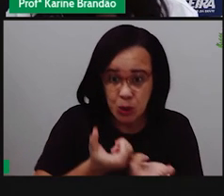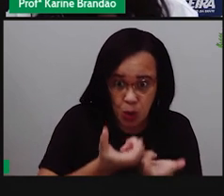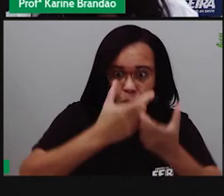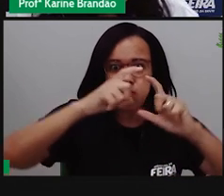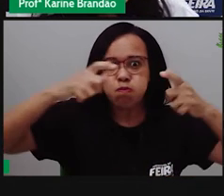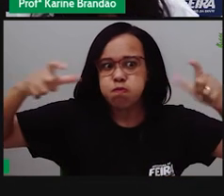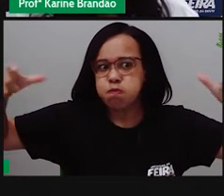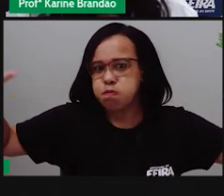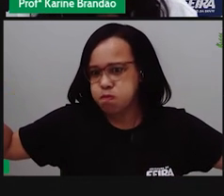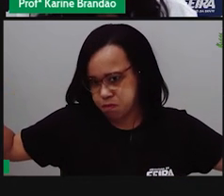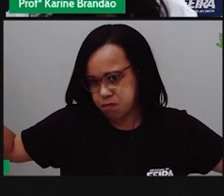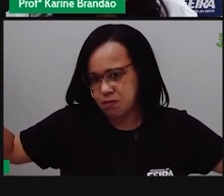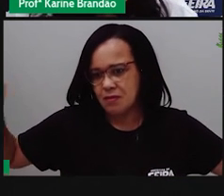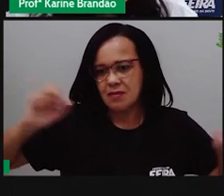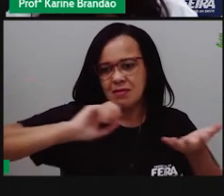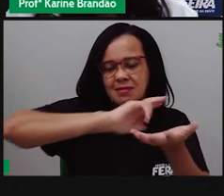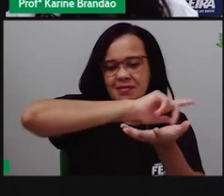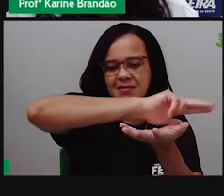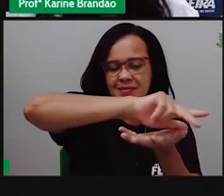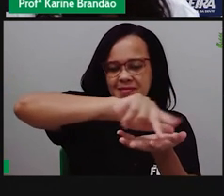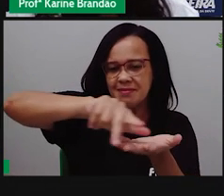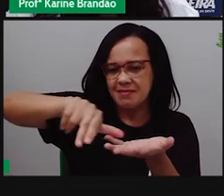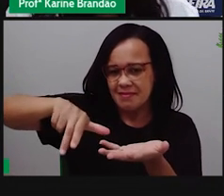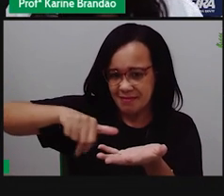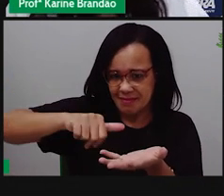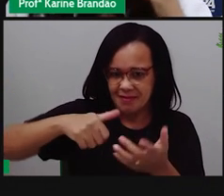essas variações. Tranquilo até aqui?